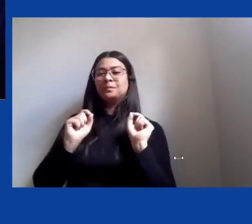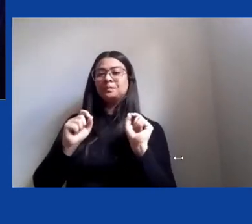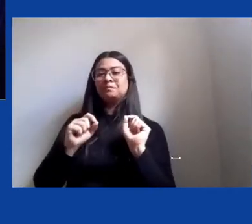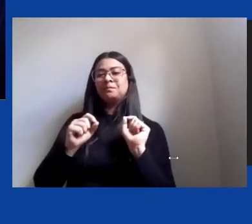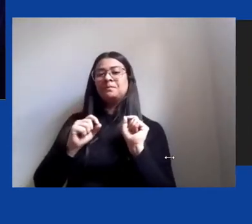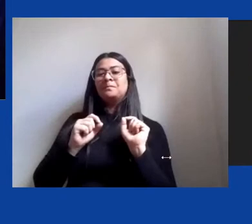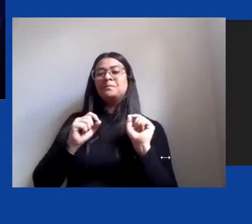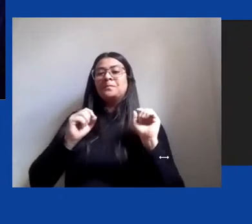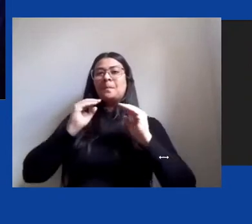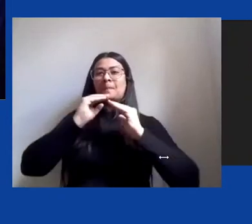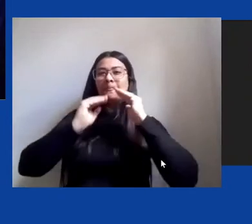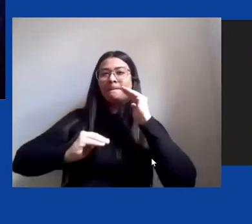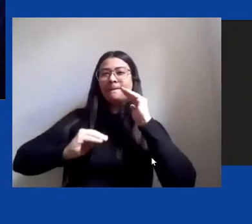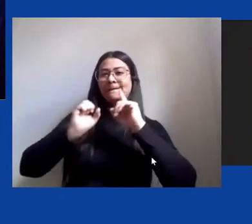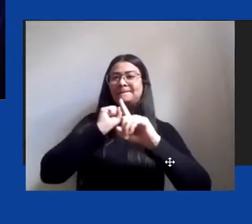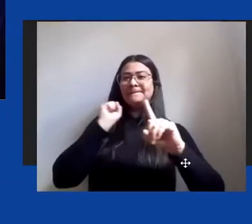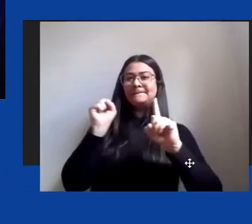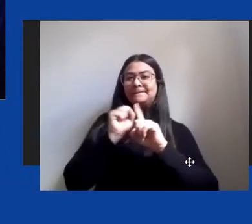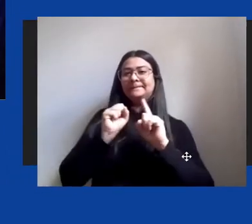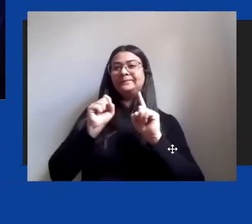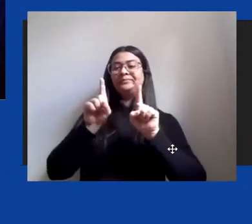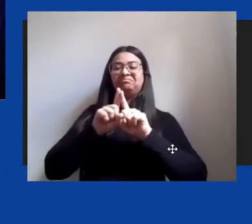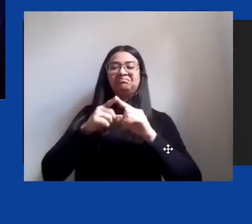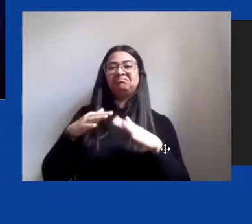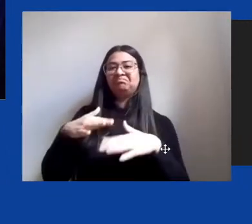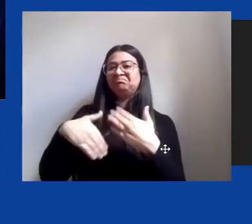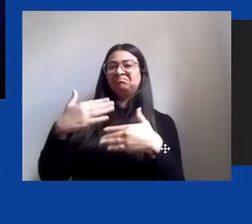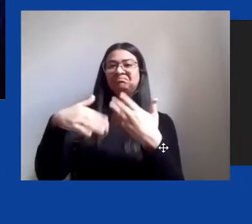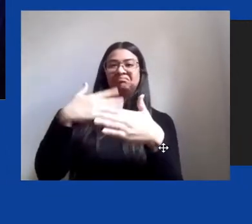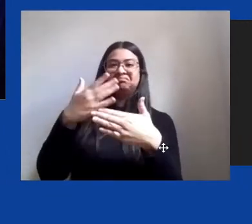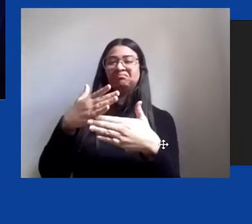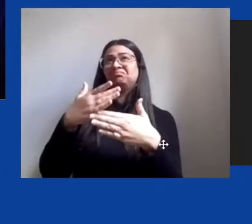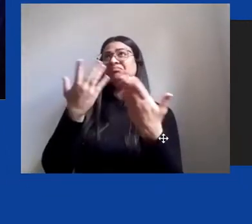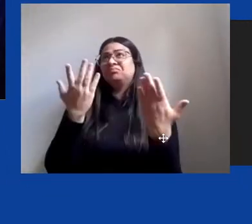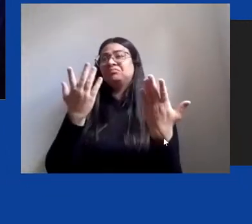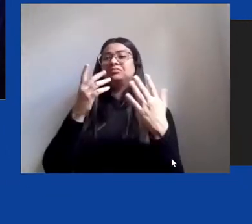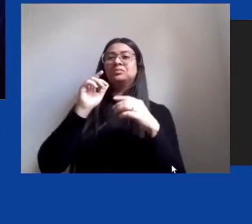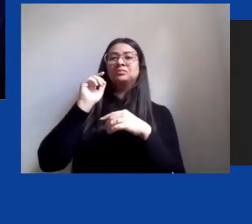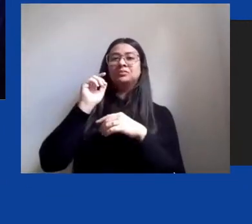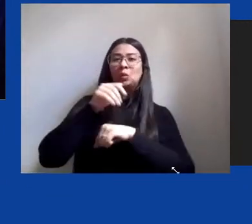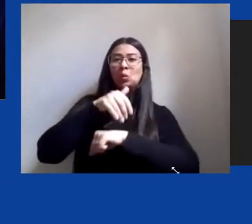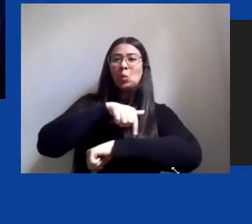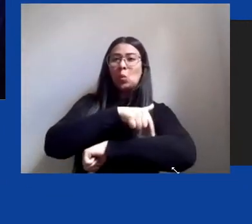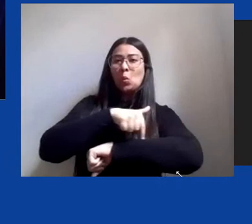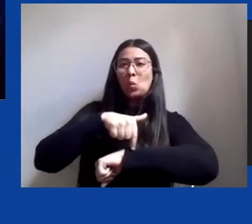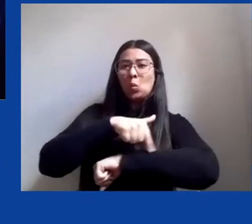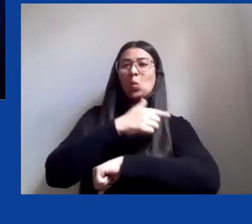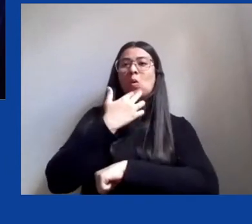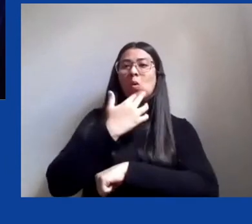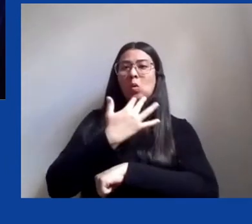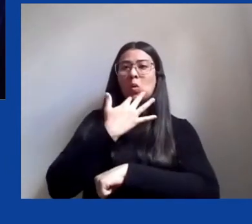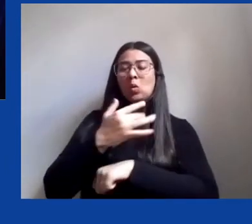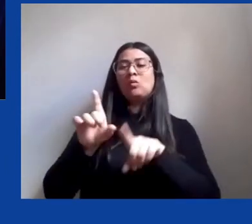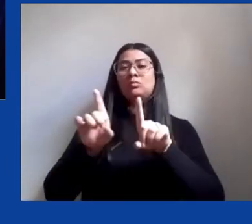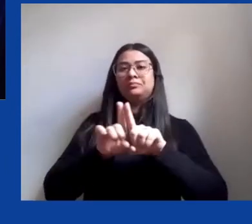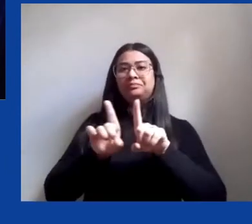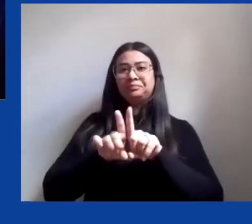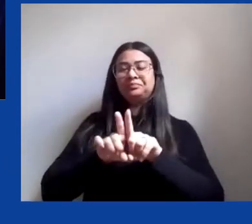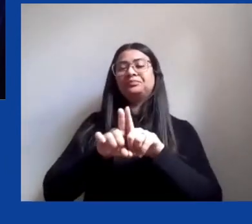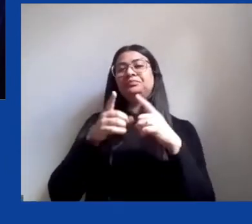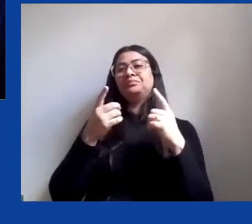de raça, de classe, de gênero, além de outros tantos marcadores sociais da diferença que